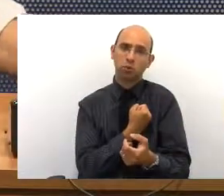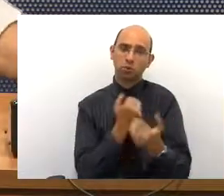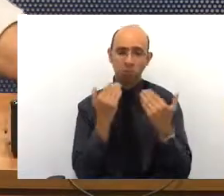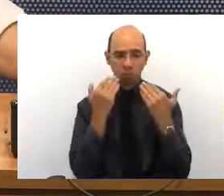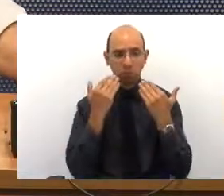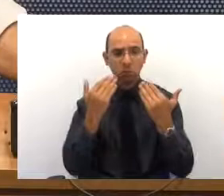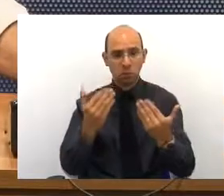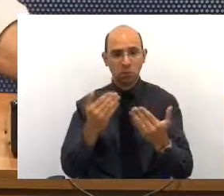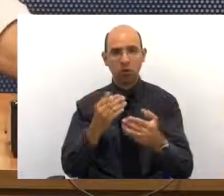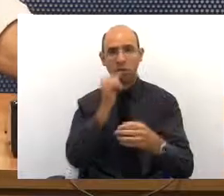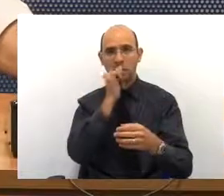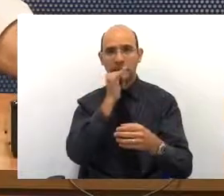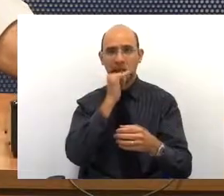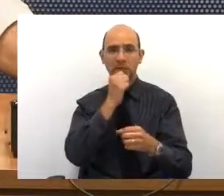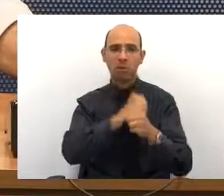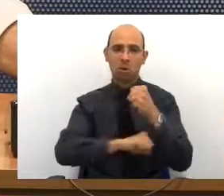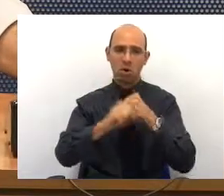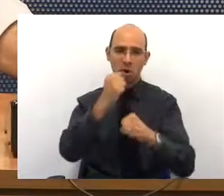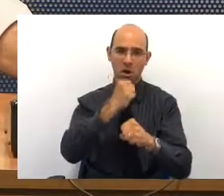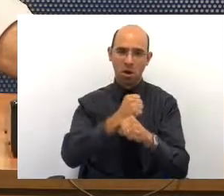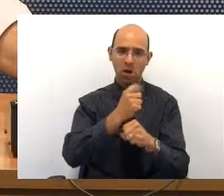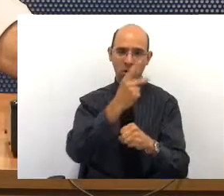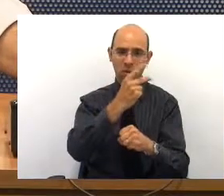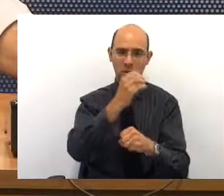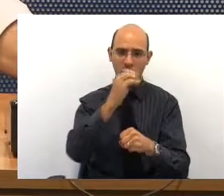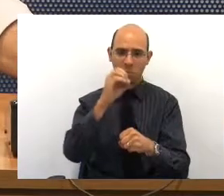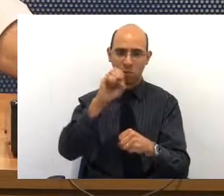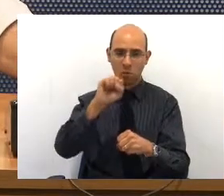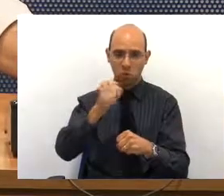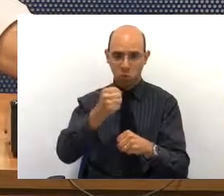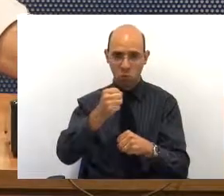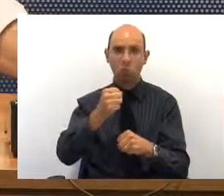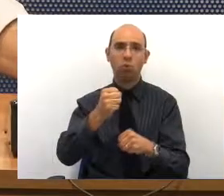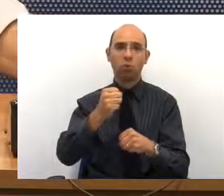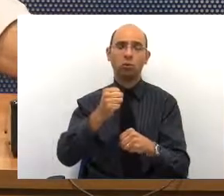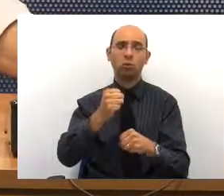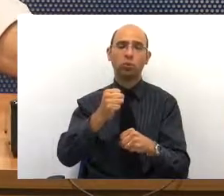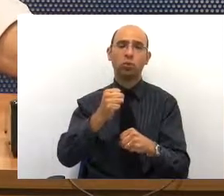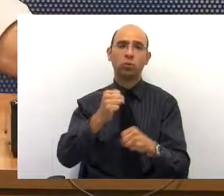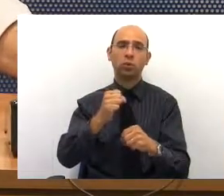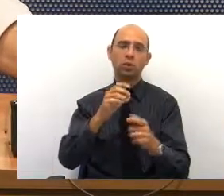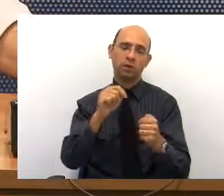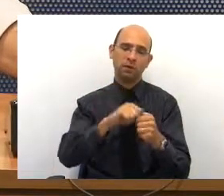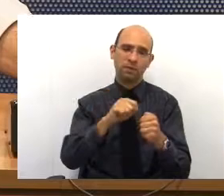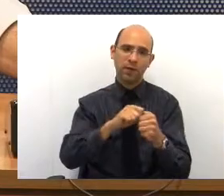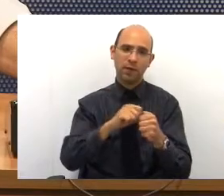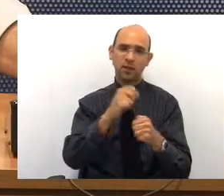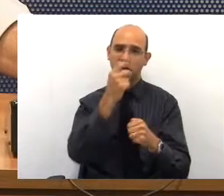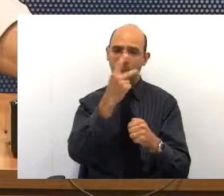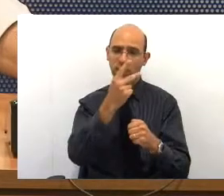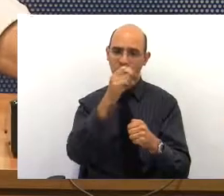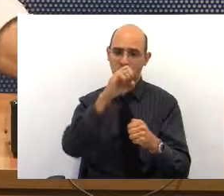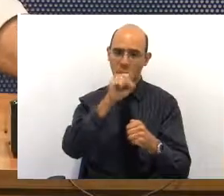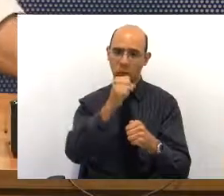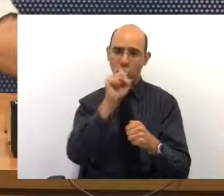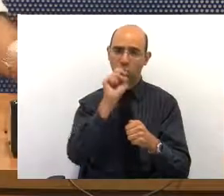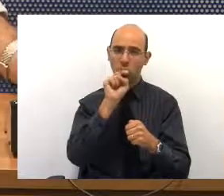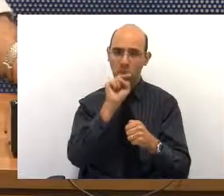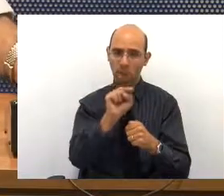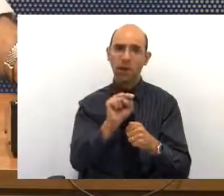em 2008, durante o ano de 2008, foram feitas 28 mil